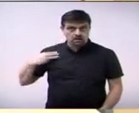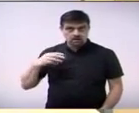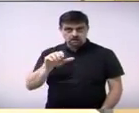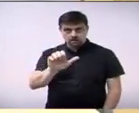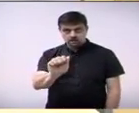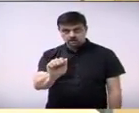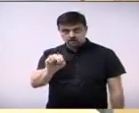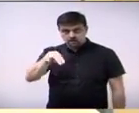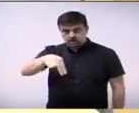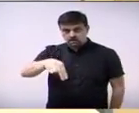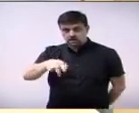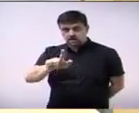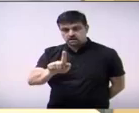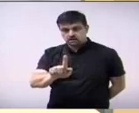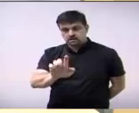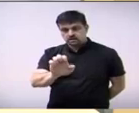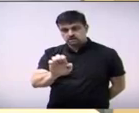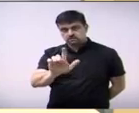Autorizado.